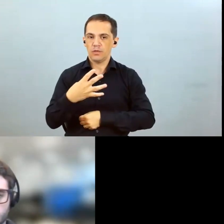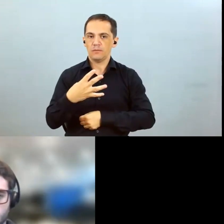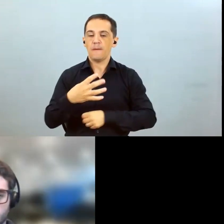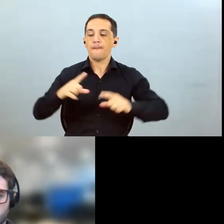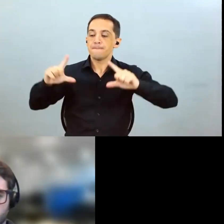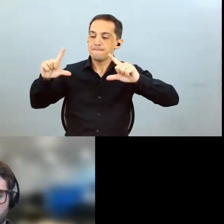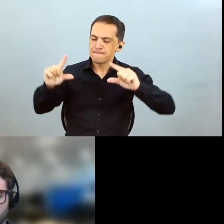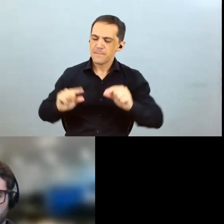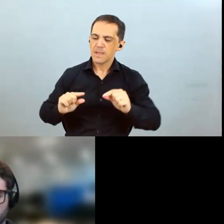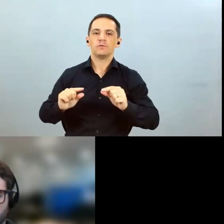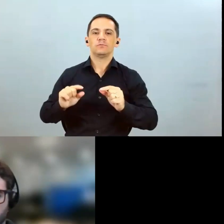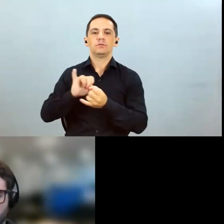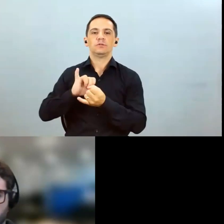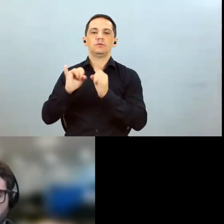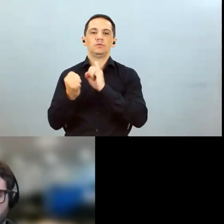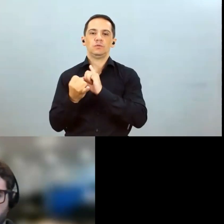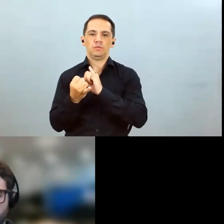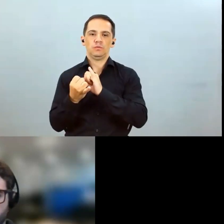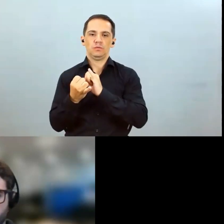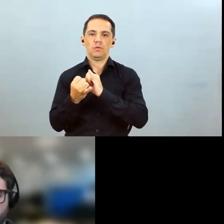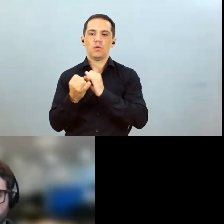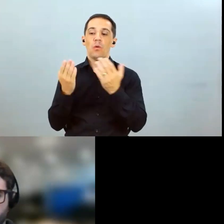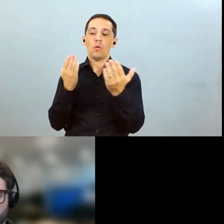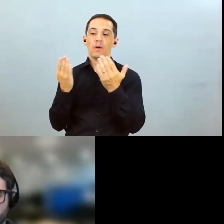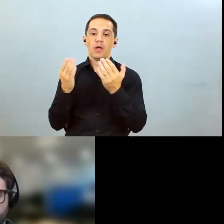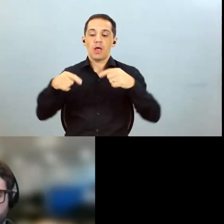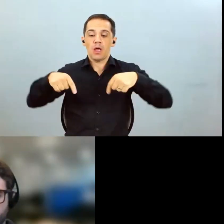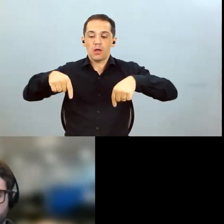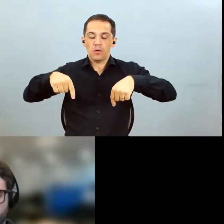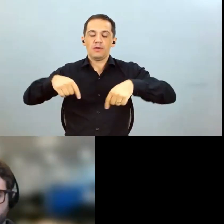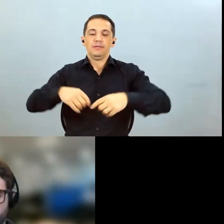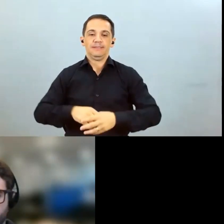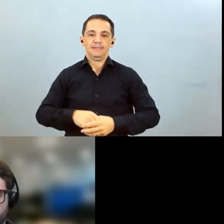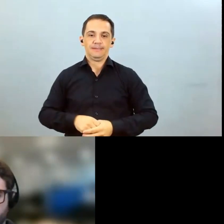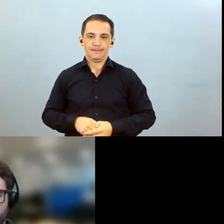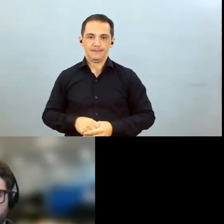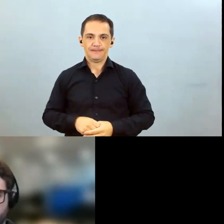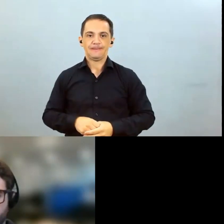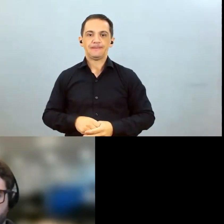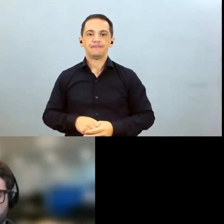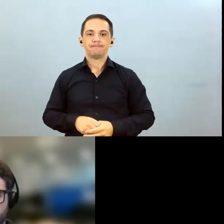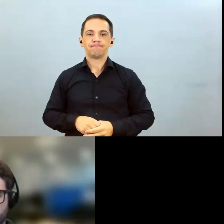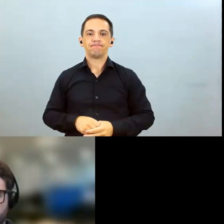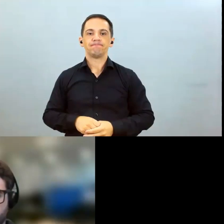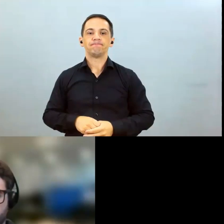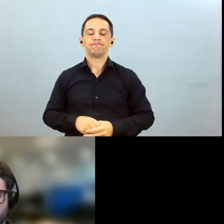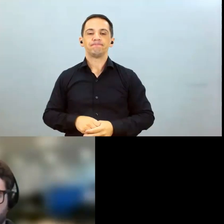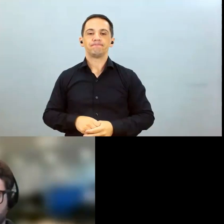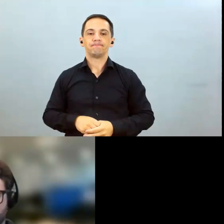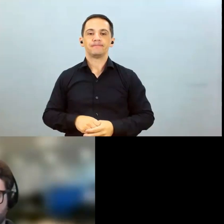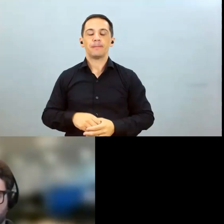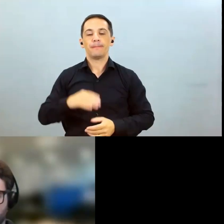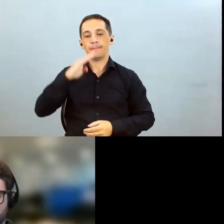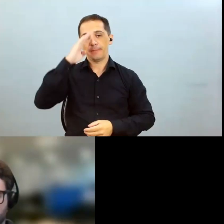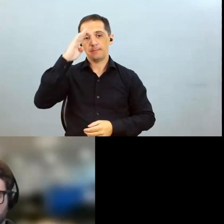relação ao planejamento agrícola que nós temos atualmente em execução em relação a defensivos agrícolas